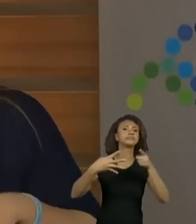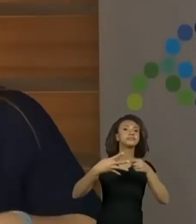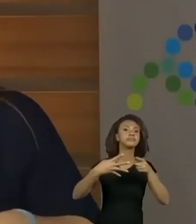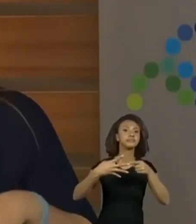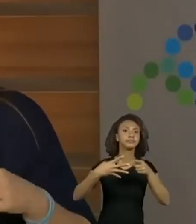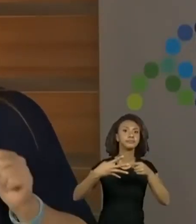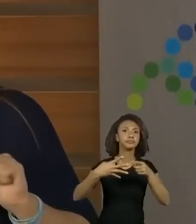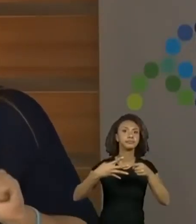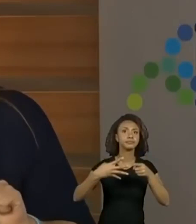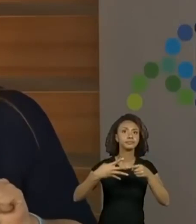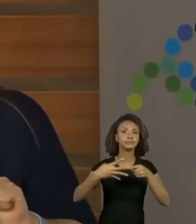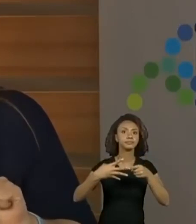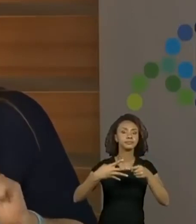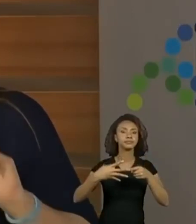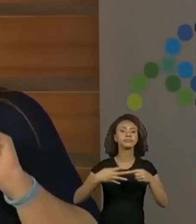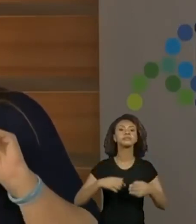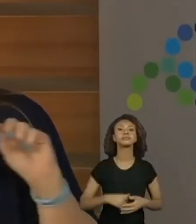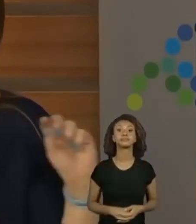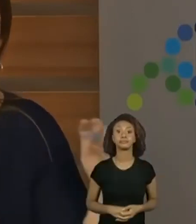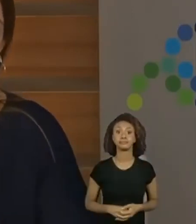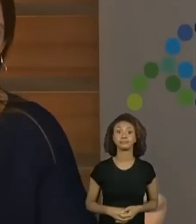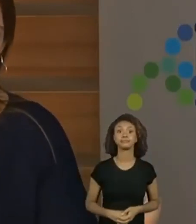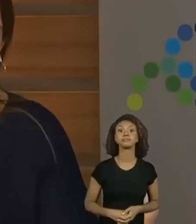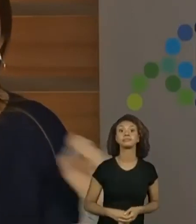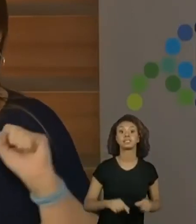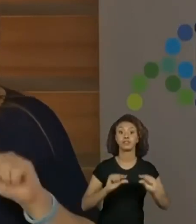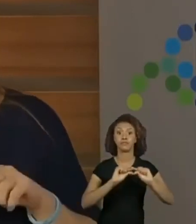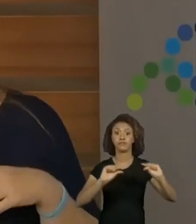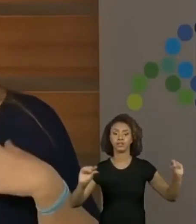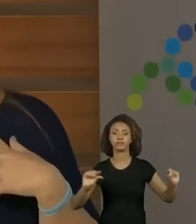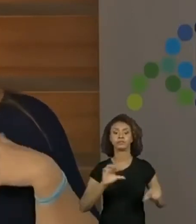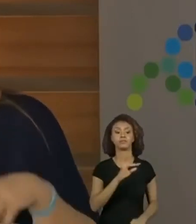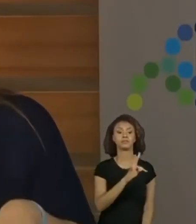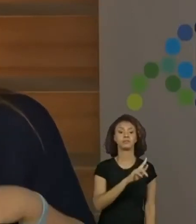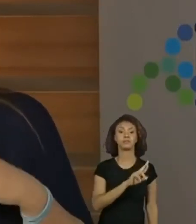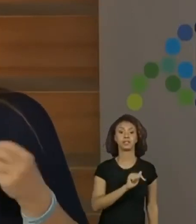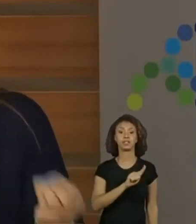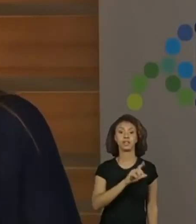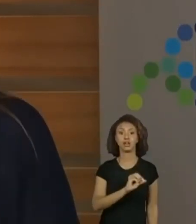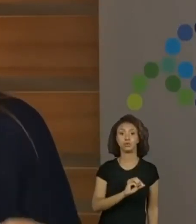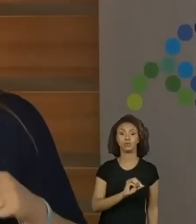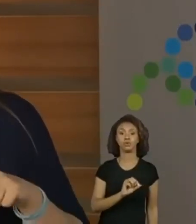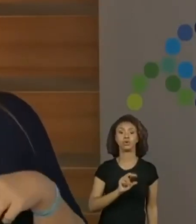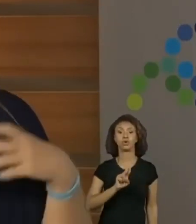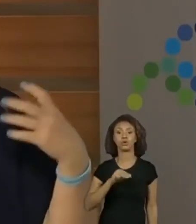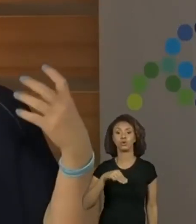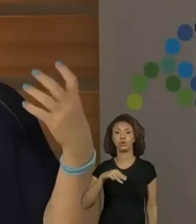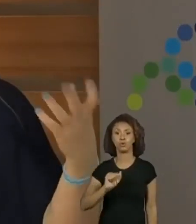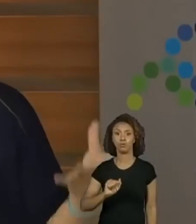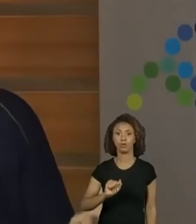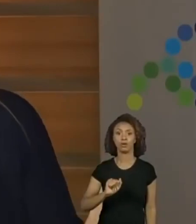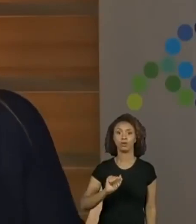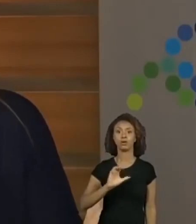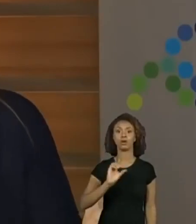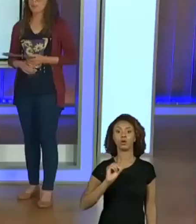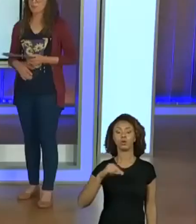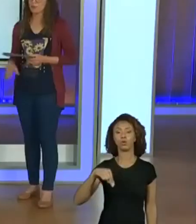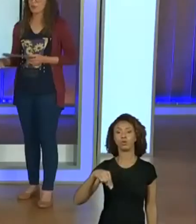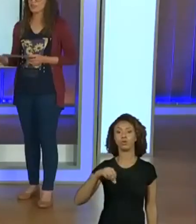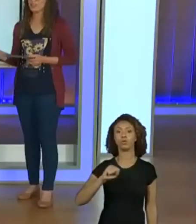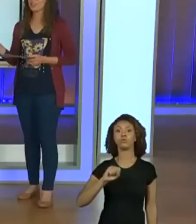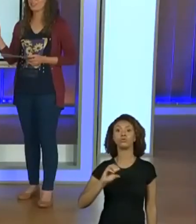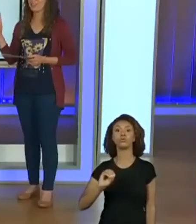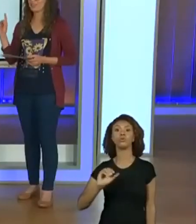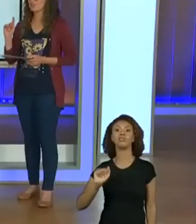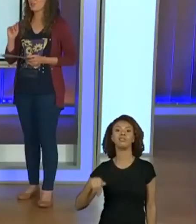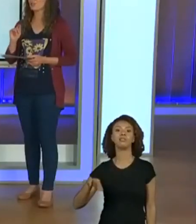Trago uma consoante. Esse é o verso inteiro. Agora, vamos lá. Trago. Como é que será que é trago? A